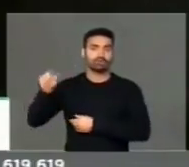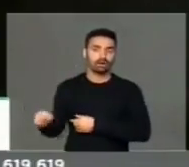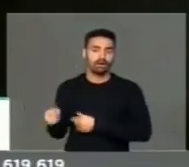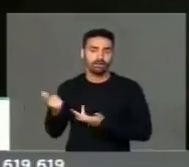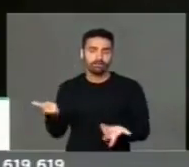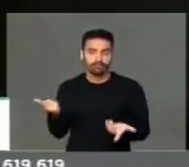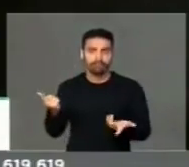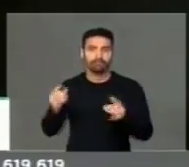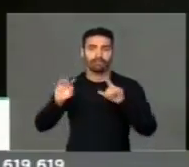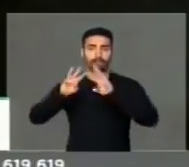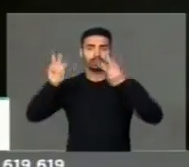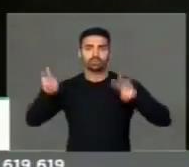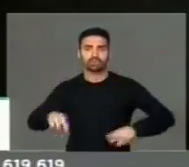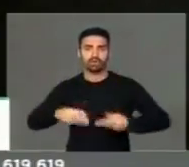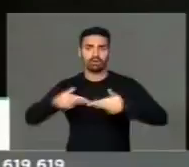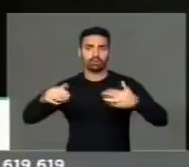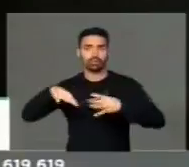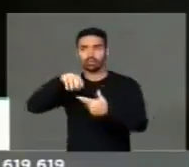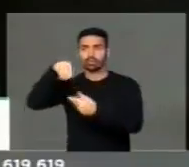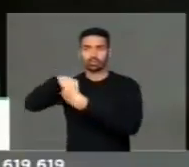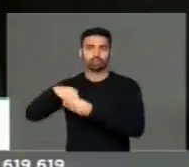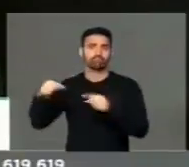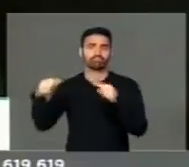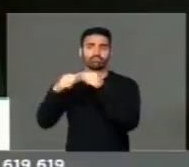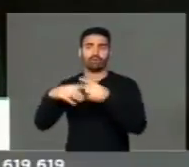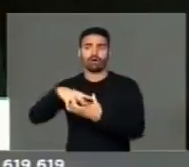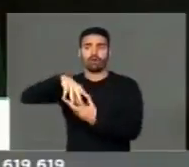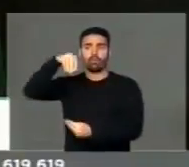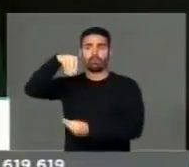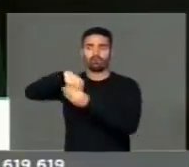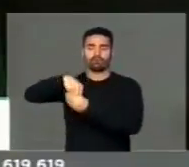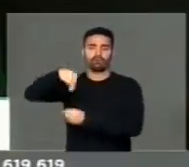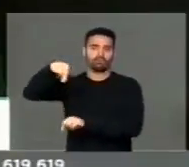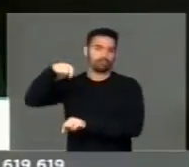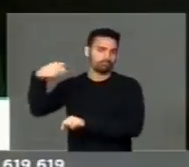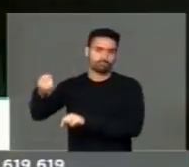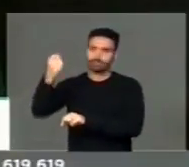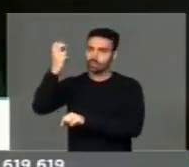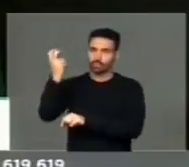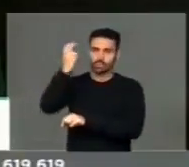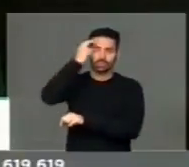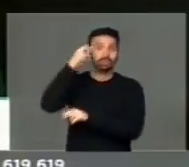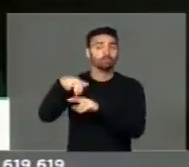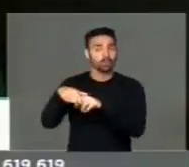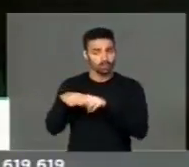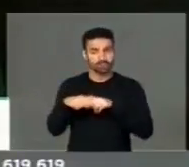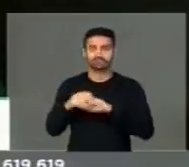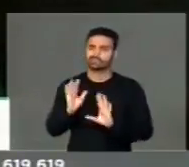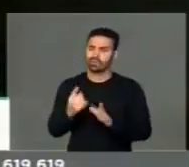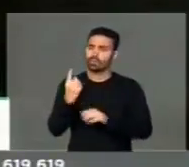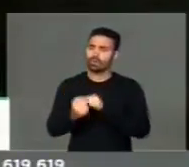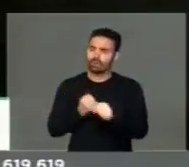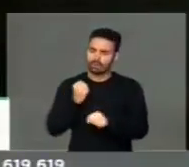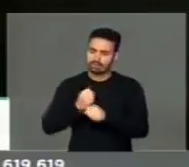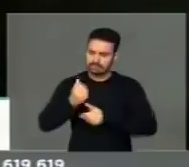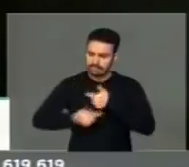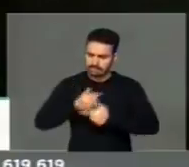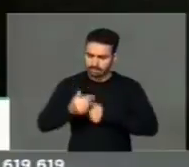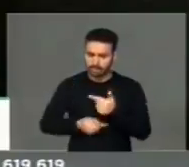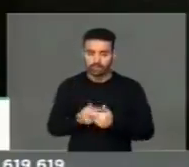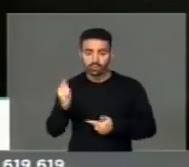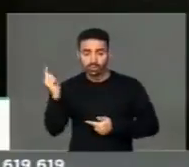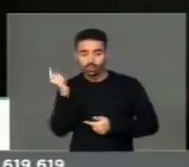a sua alma através da cultura. Então, nós tivemos esse trabalho durante mais de um ano, onde nós conseguimos